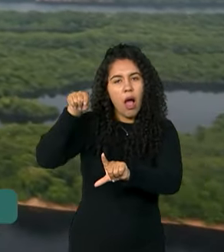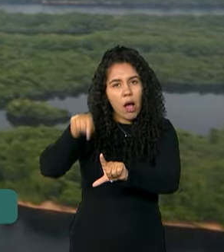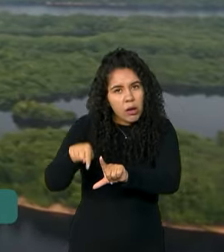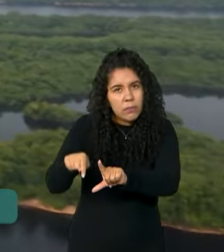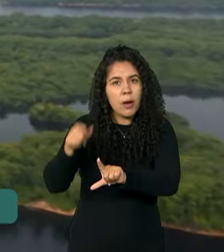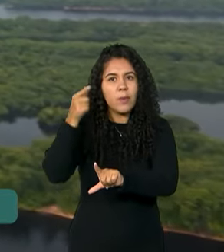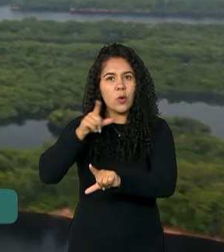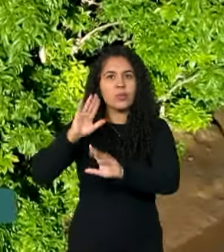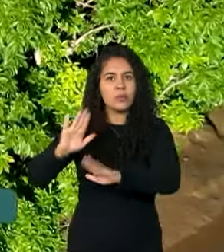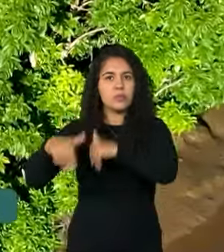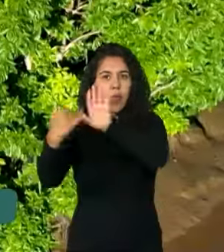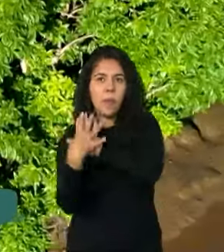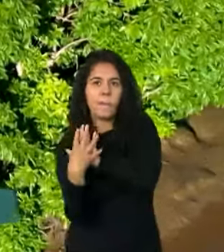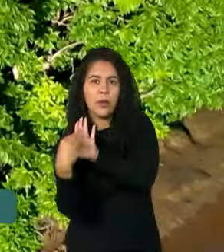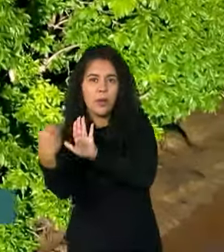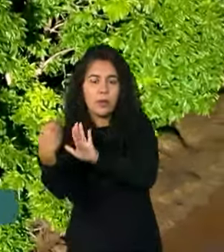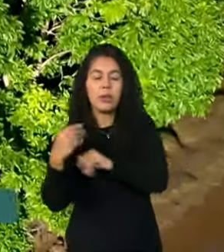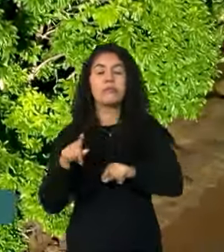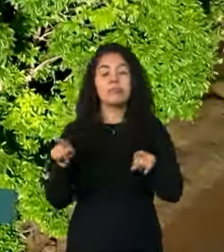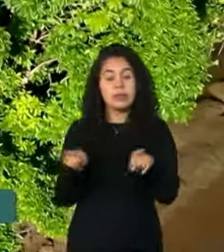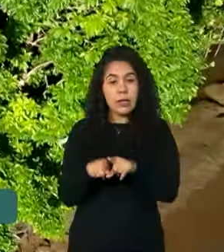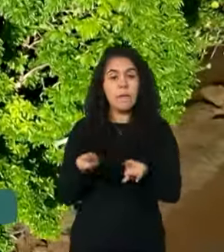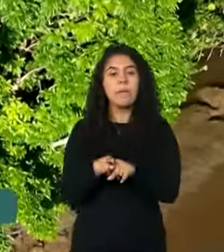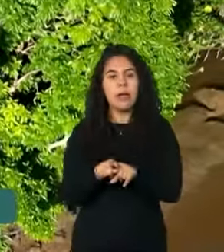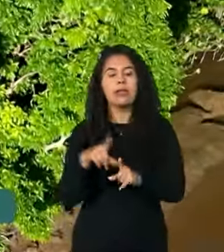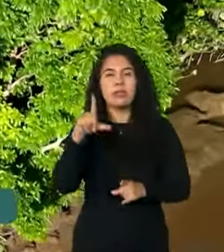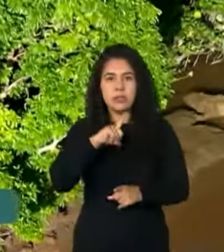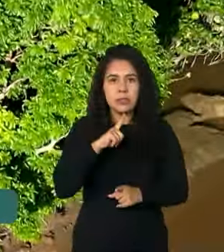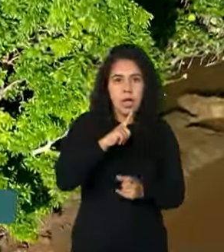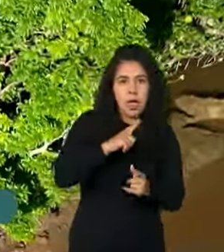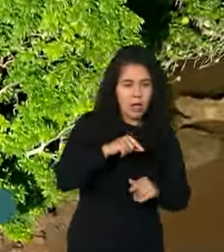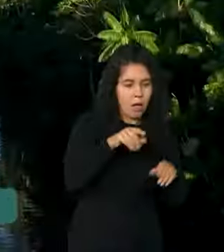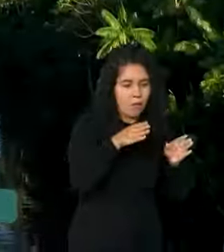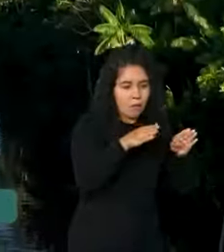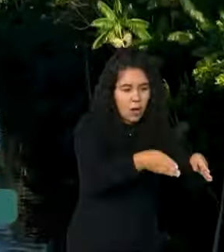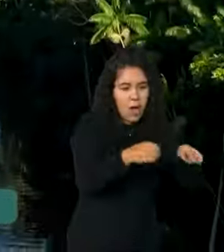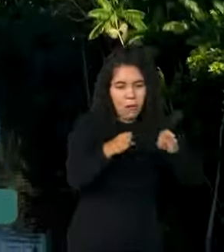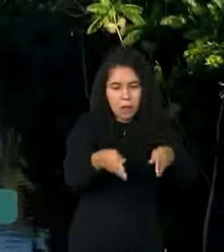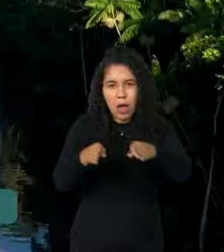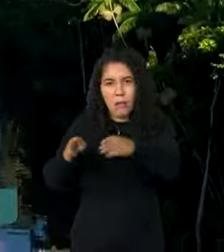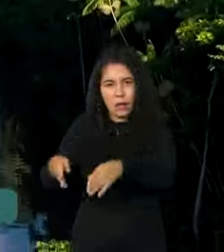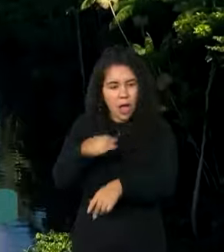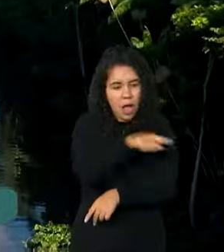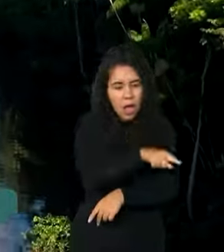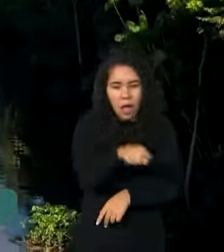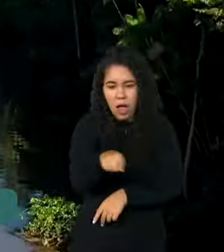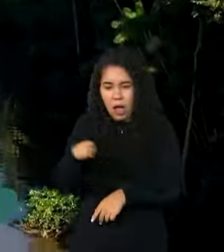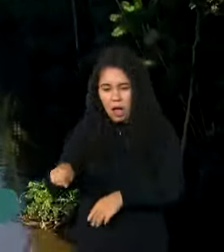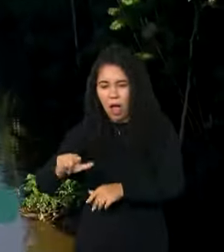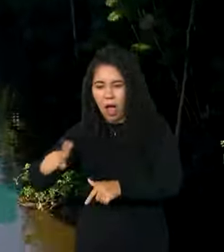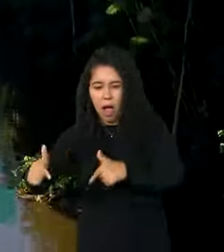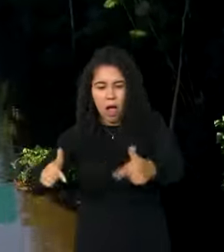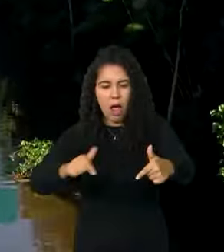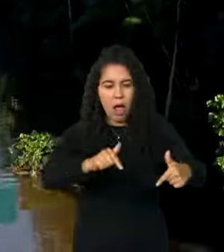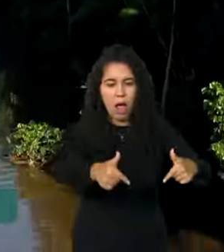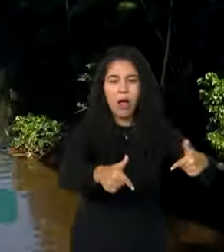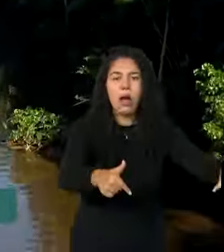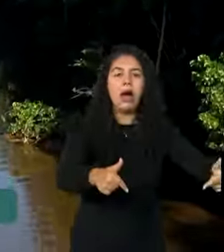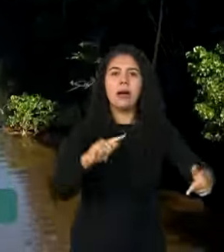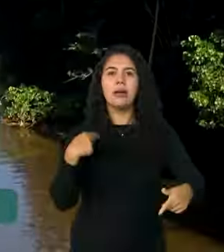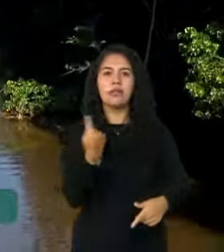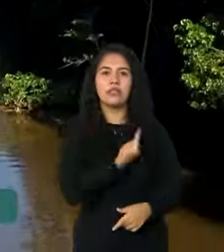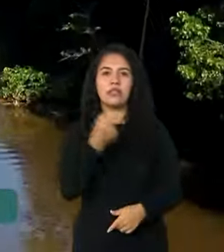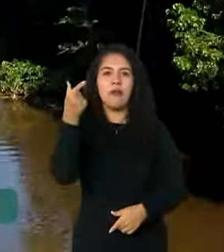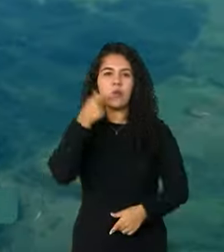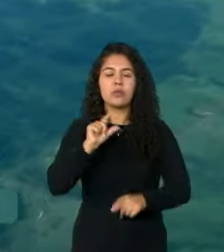desenvolvimento. Na combinação de todas essas ações, nós vamos dar uma redução